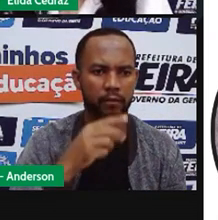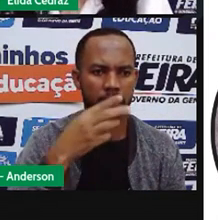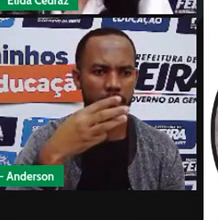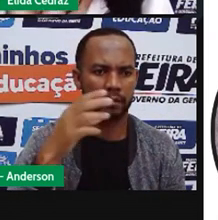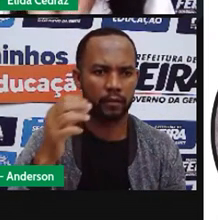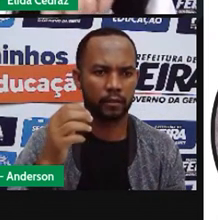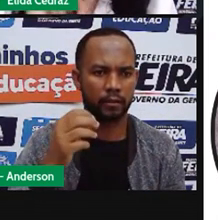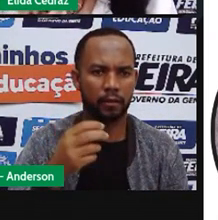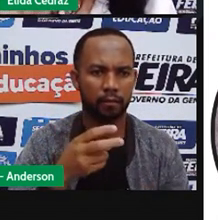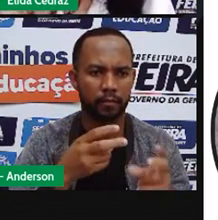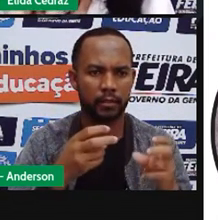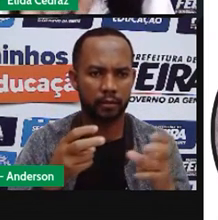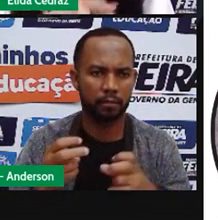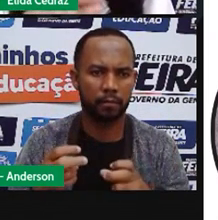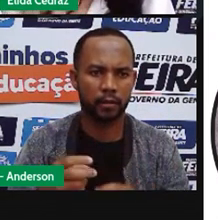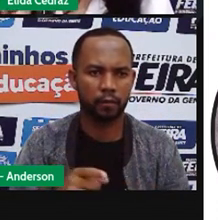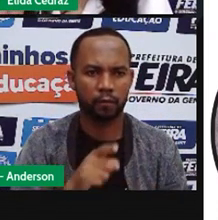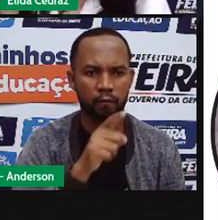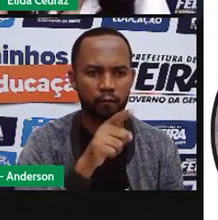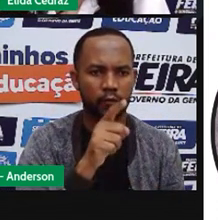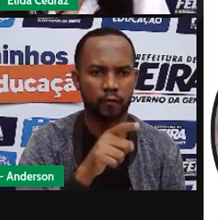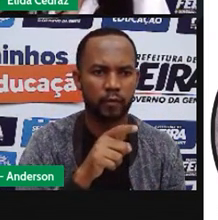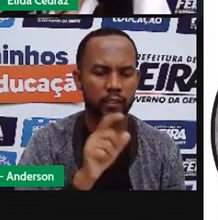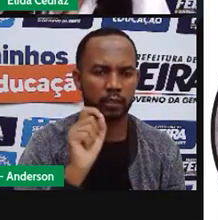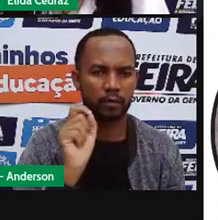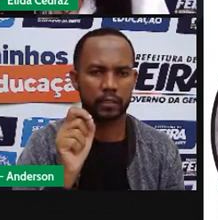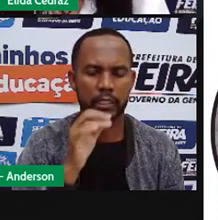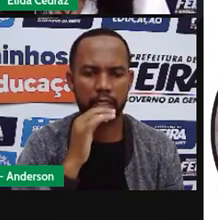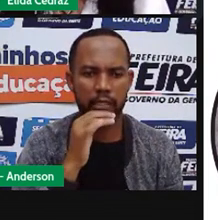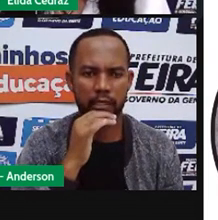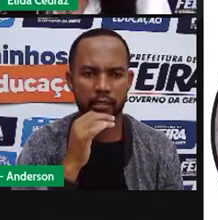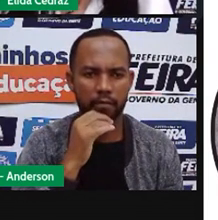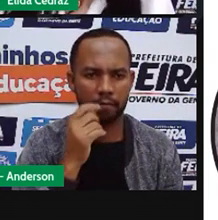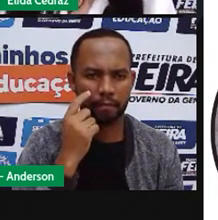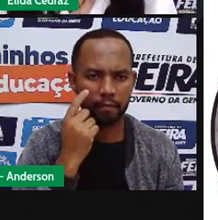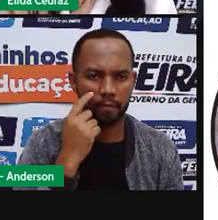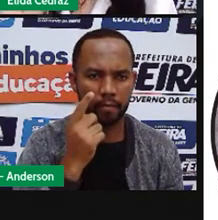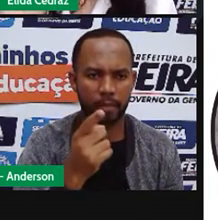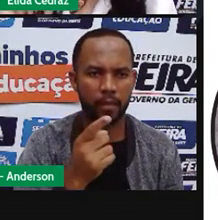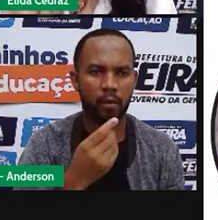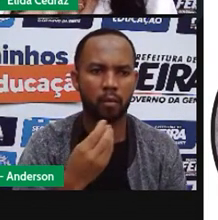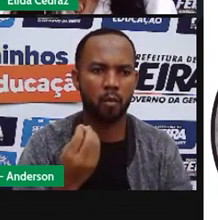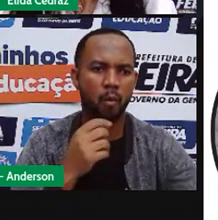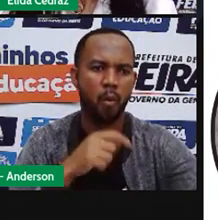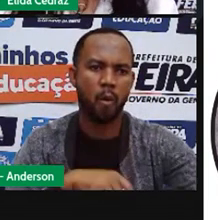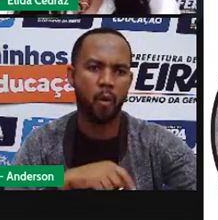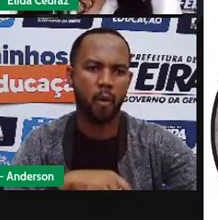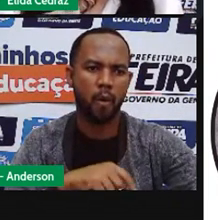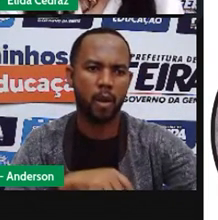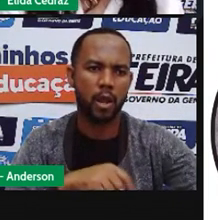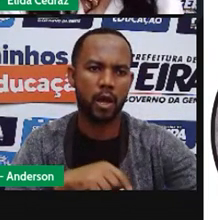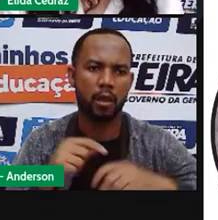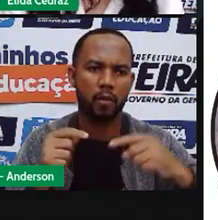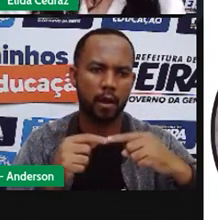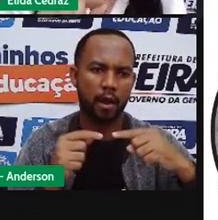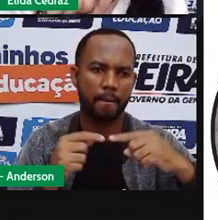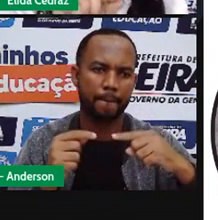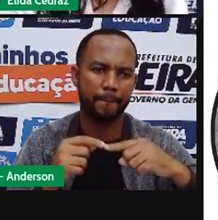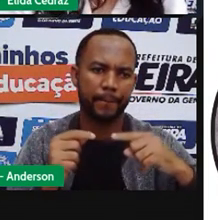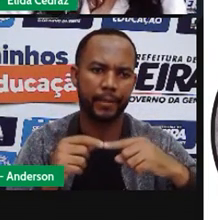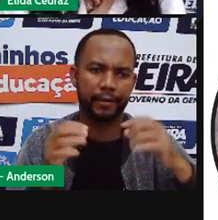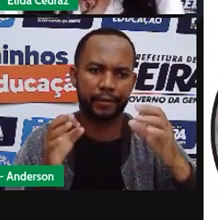e você vai ter que completar esses recângulos em branco com o horário em que ele